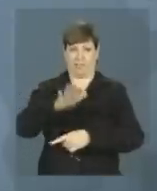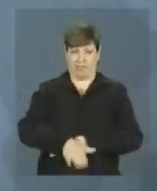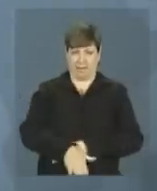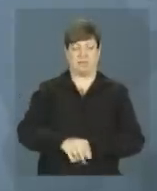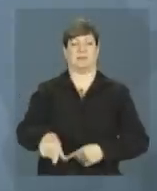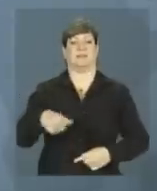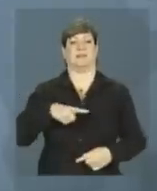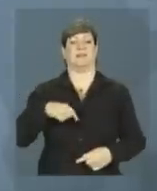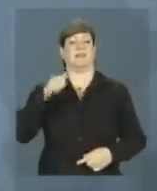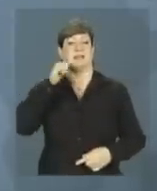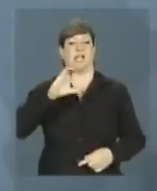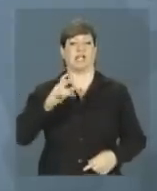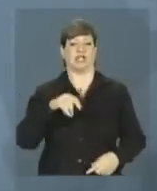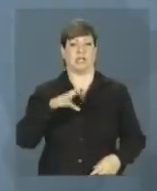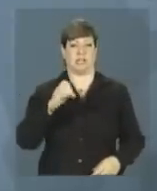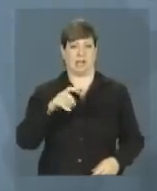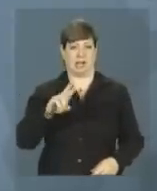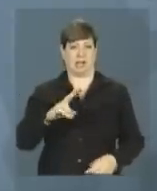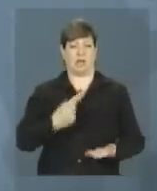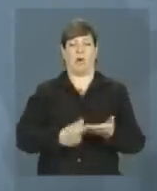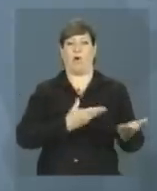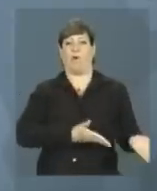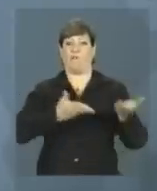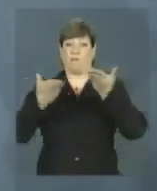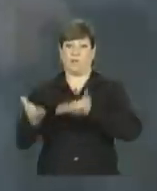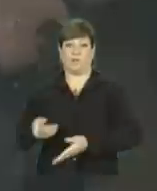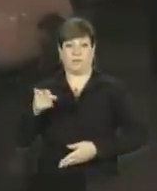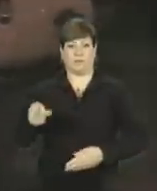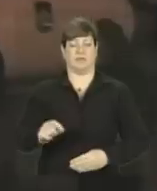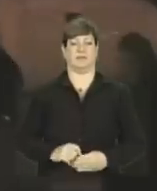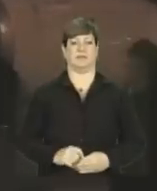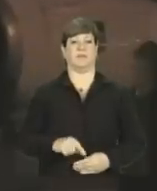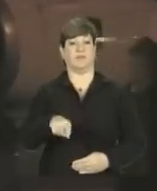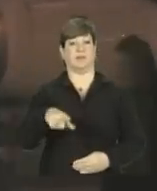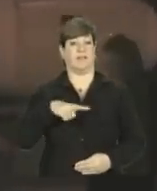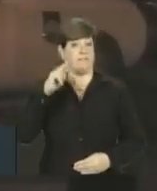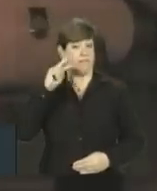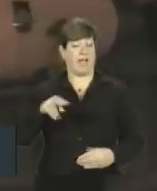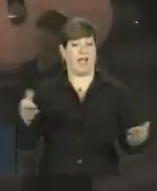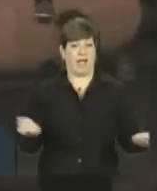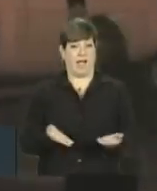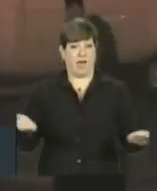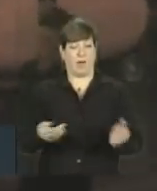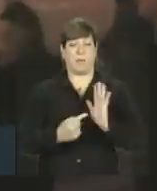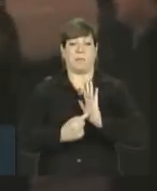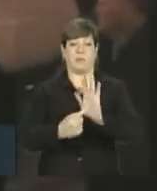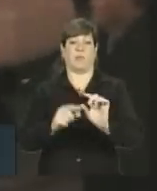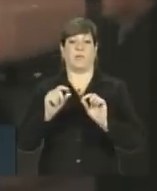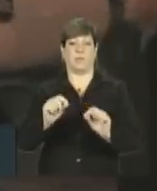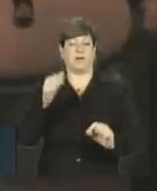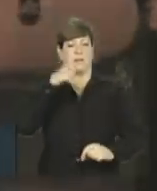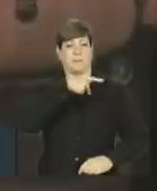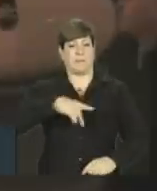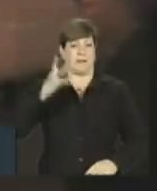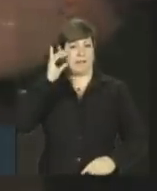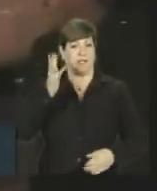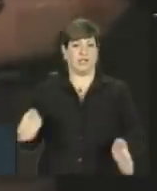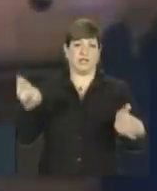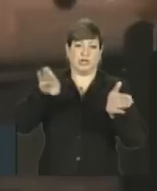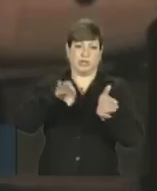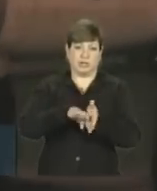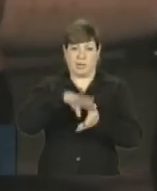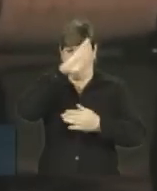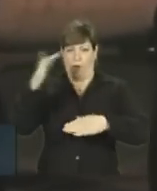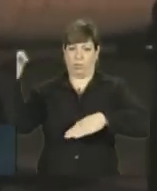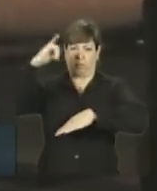convite da chanceler alemã Angela Merkel. Você vê agora as imagens do desembarque da presidenta no aeroporto